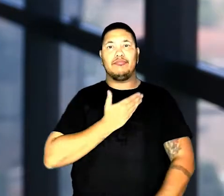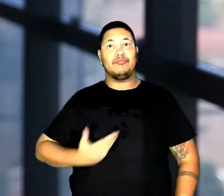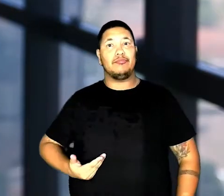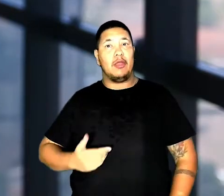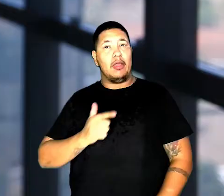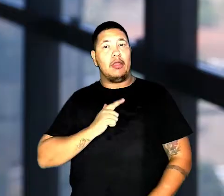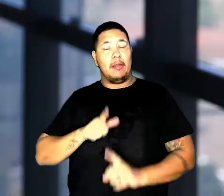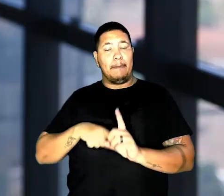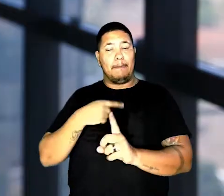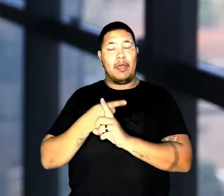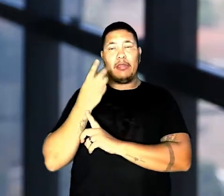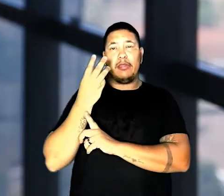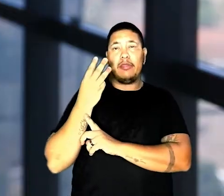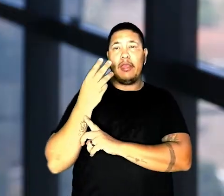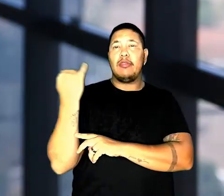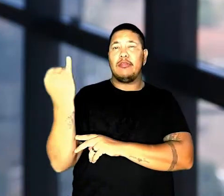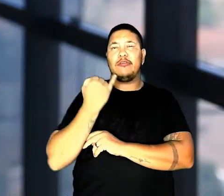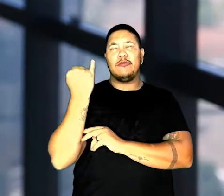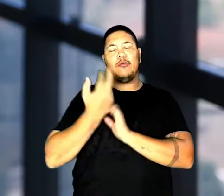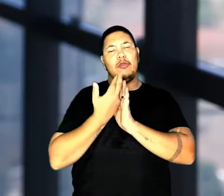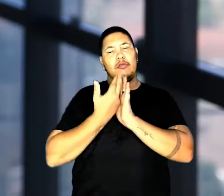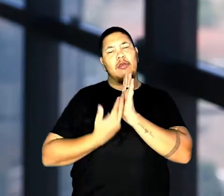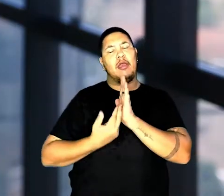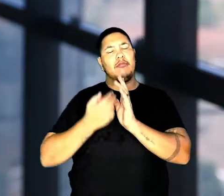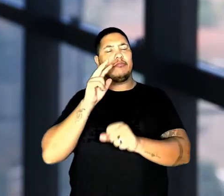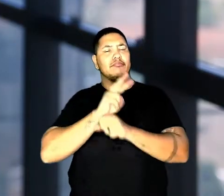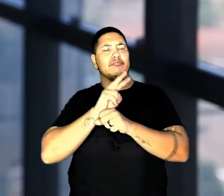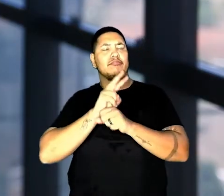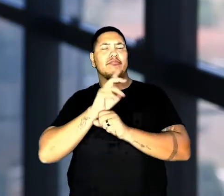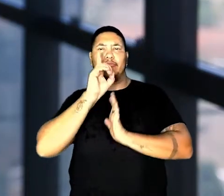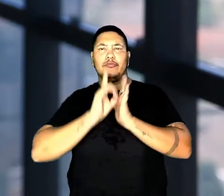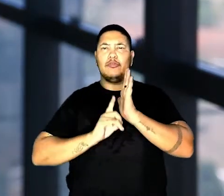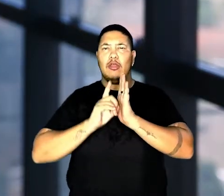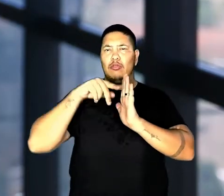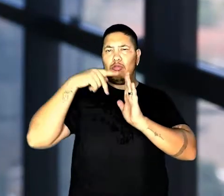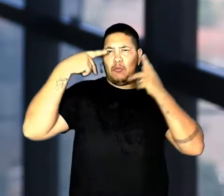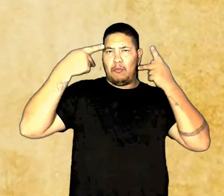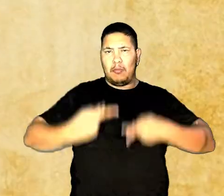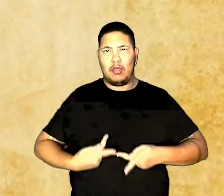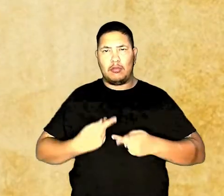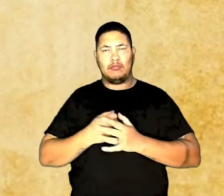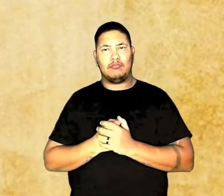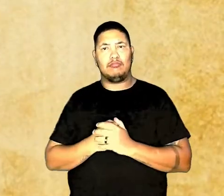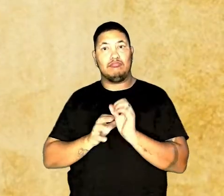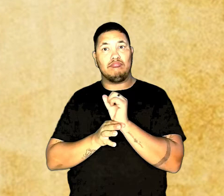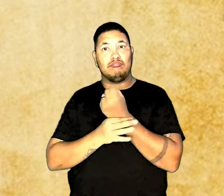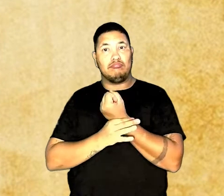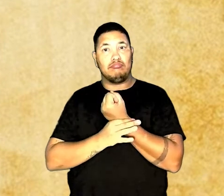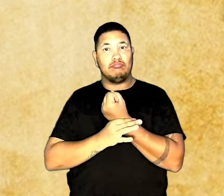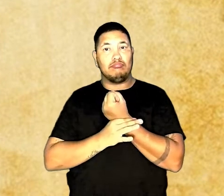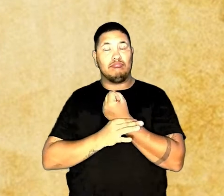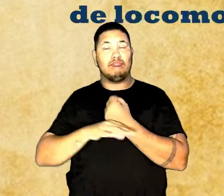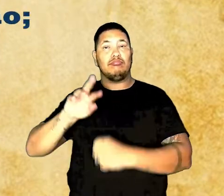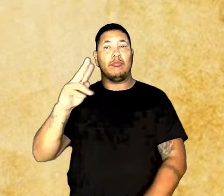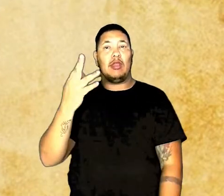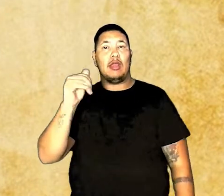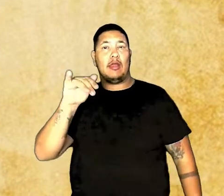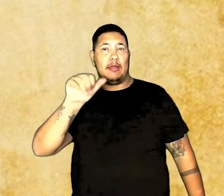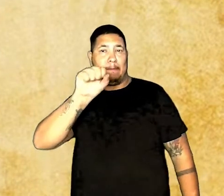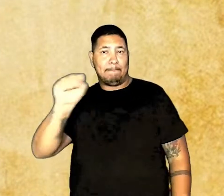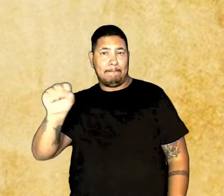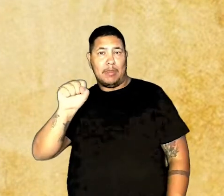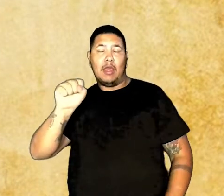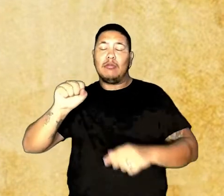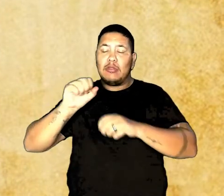e trouxe outras três importantes normas para a proteção dos direitos humanos. A garantia constitucional do habeas